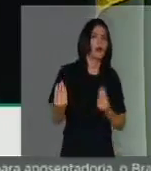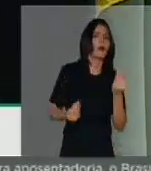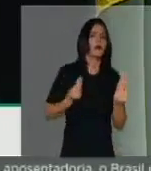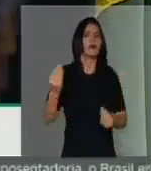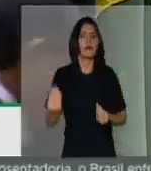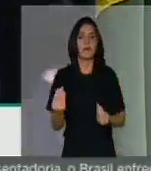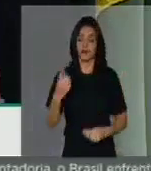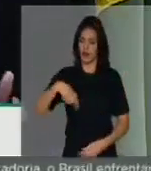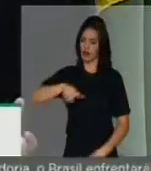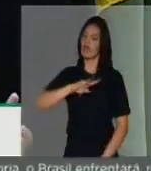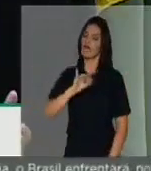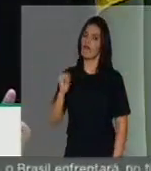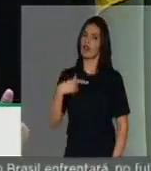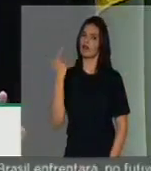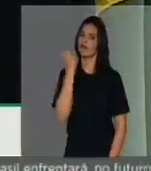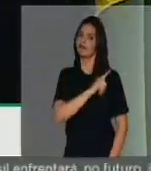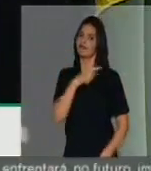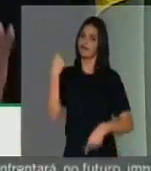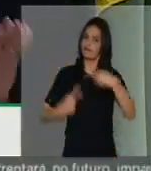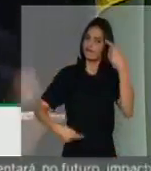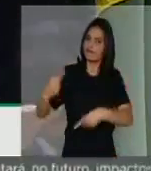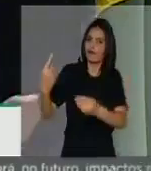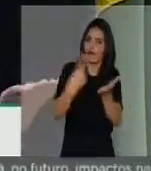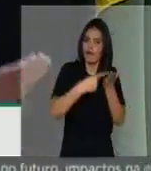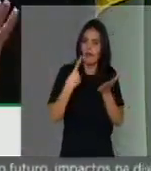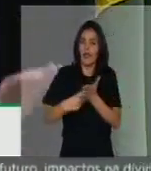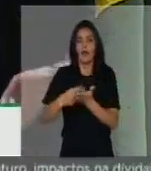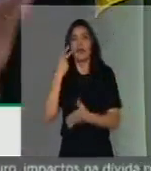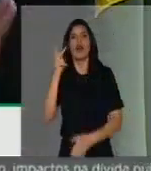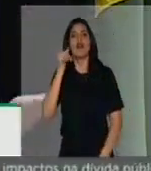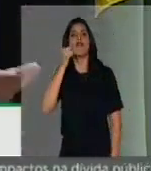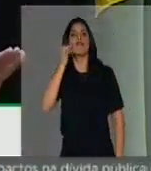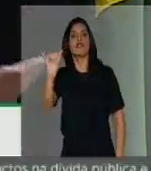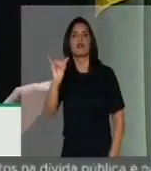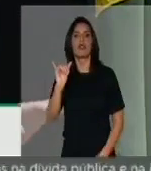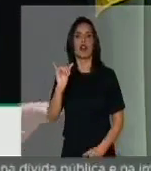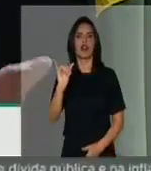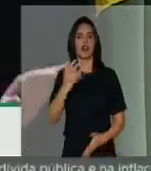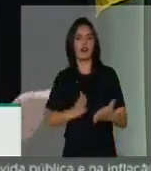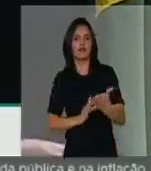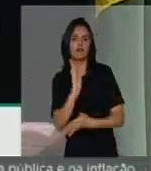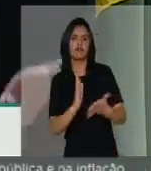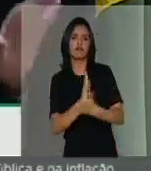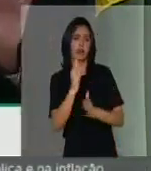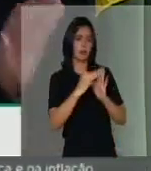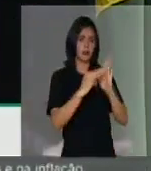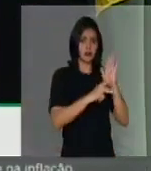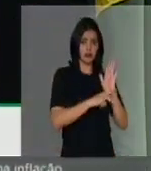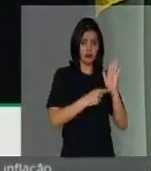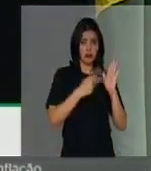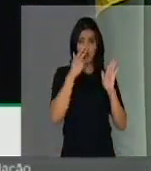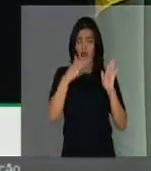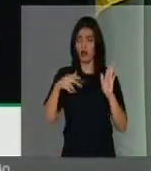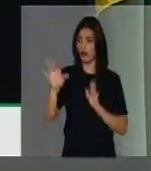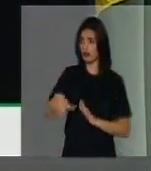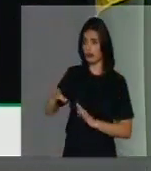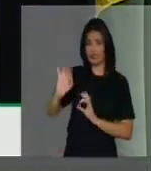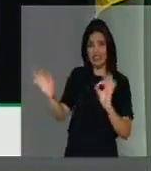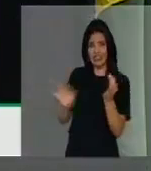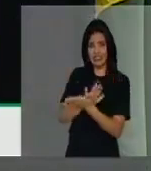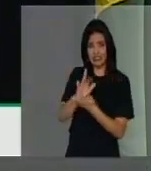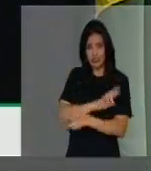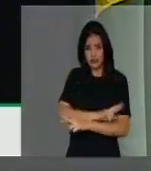para que não haja um trâmite normal, natural de medidas, como se nada tivesse acontecendo. E mais,